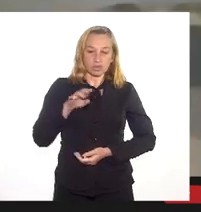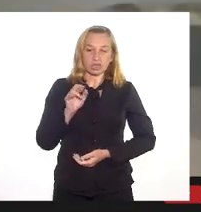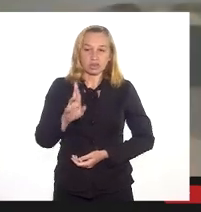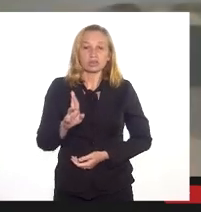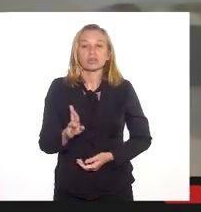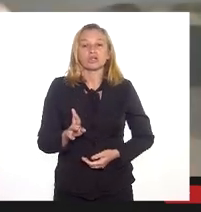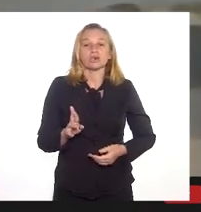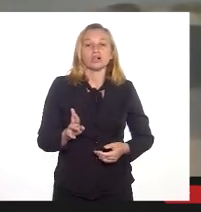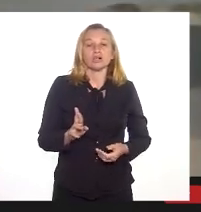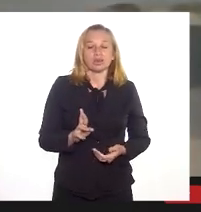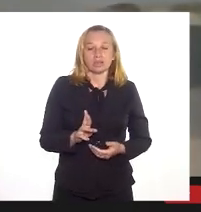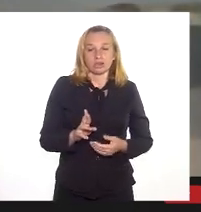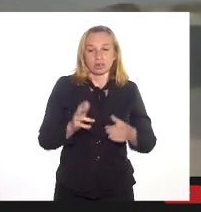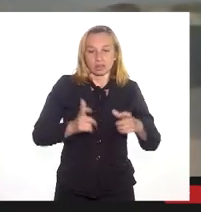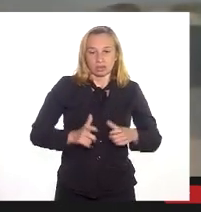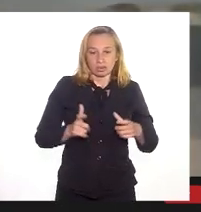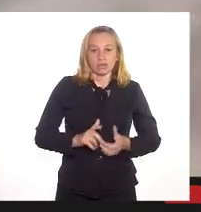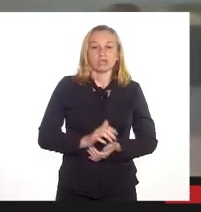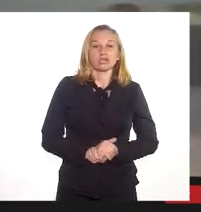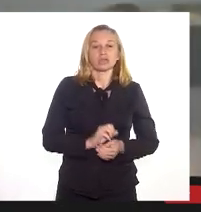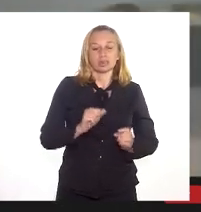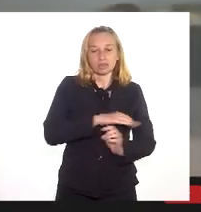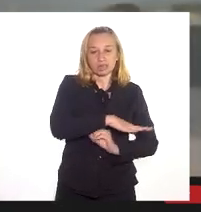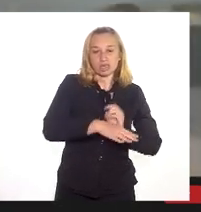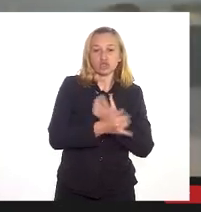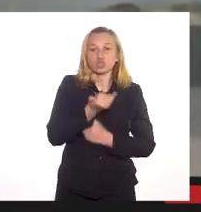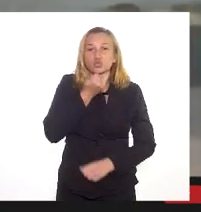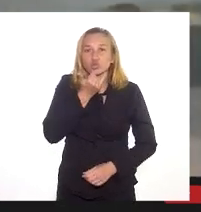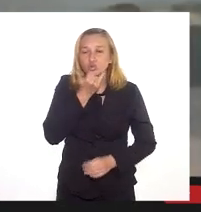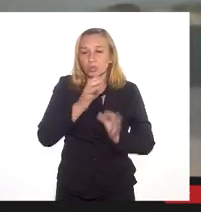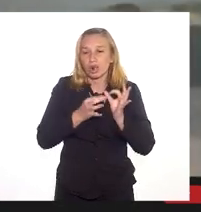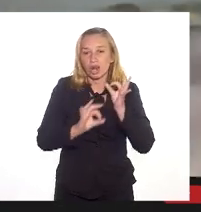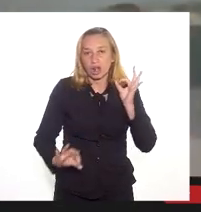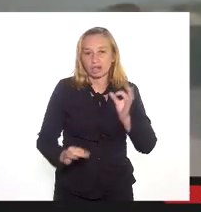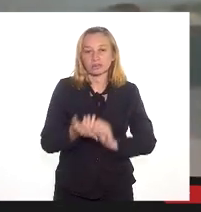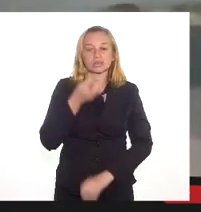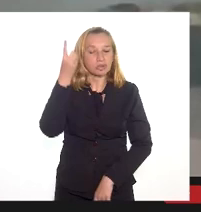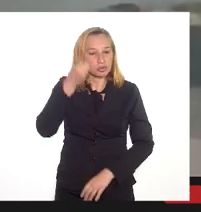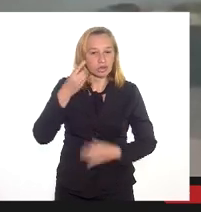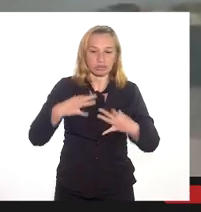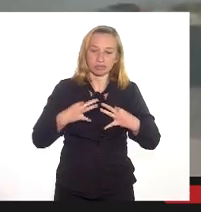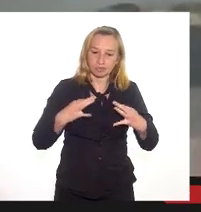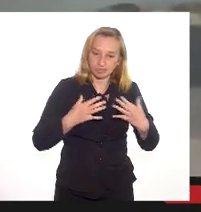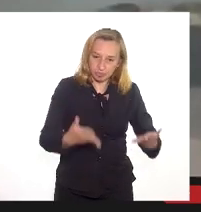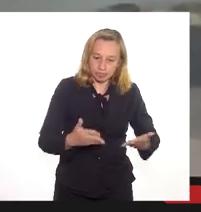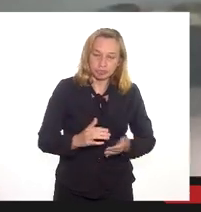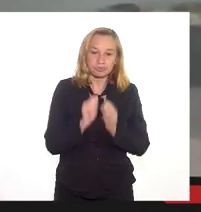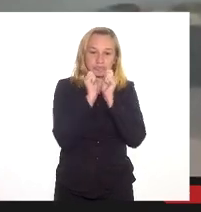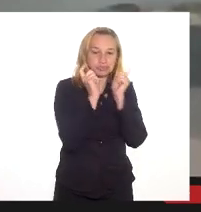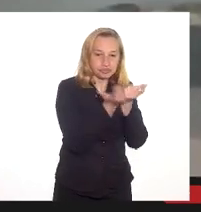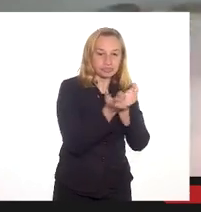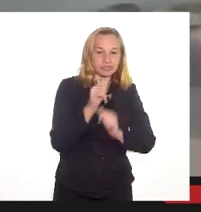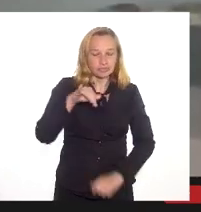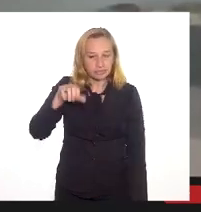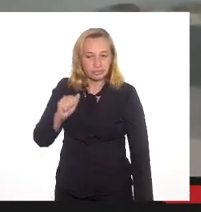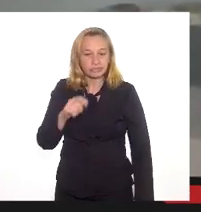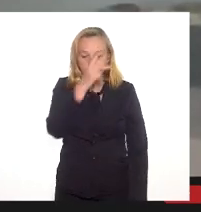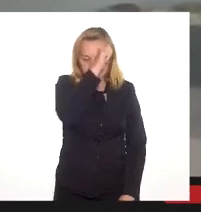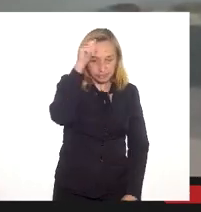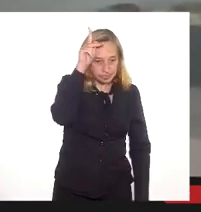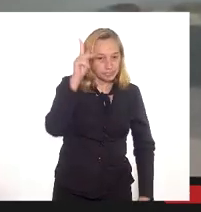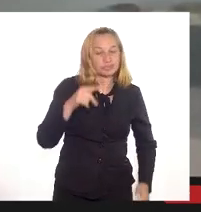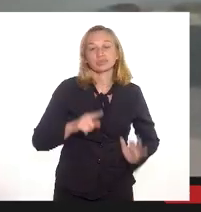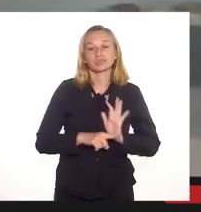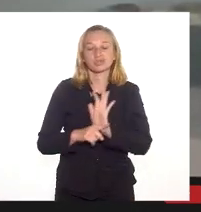presta serviços ambientais fundamentais para a sociedade. Desculpe se eu me alonguei, deputado, e me coloco à disposição da LERJ, do INEA, da Prefeitura,